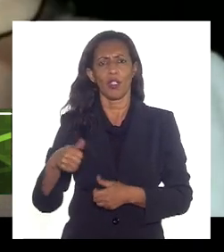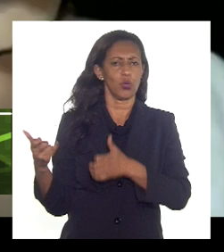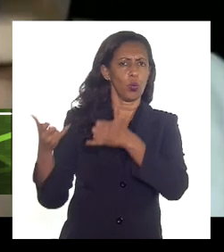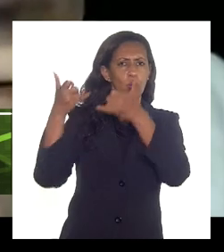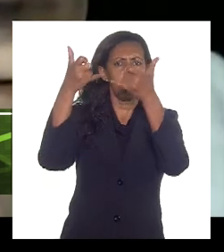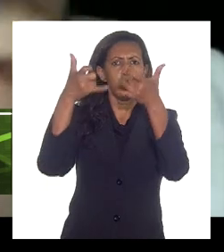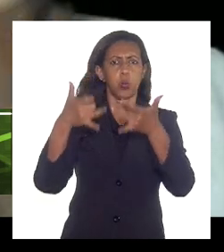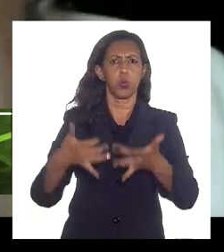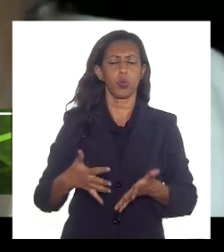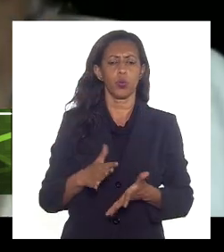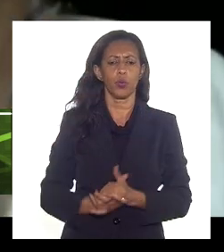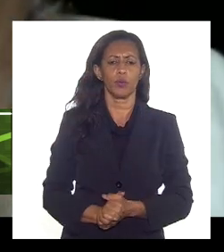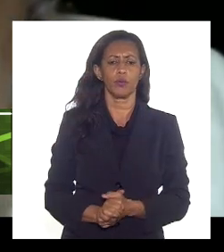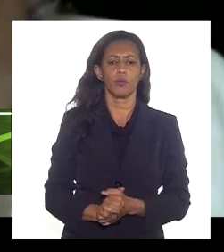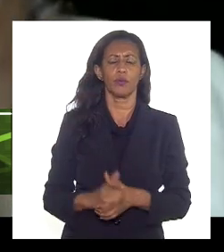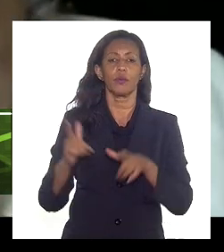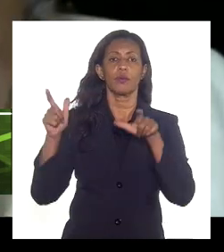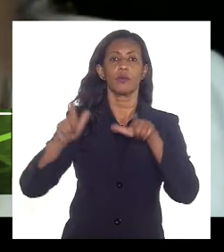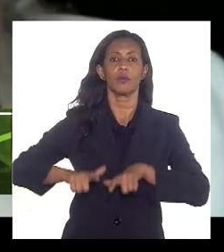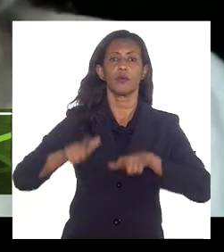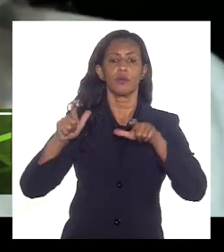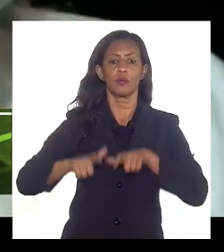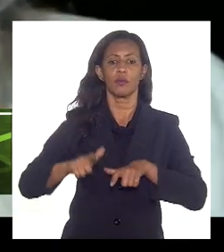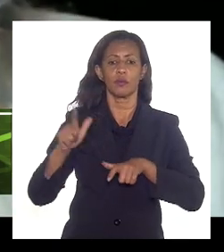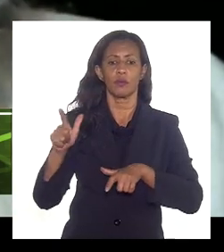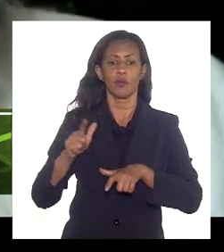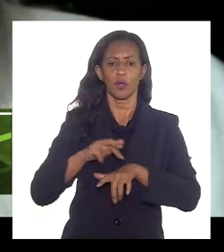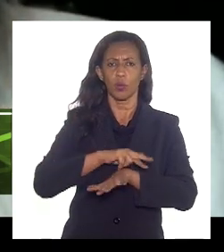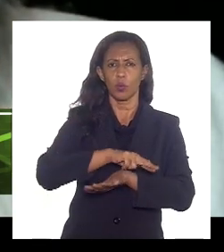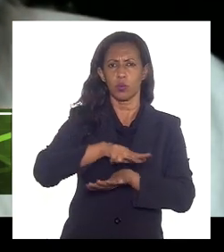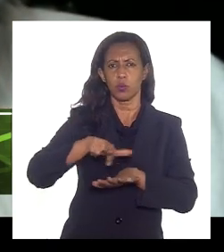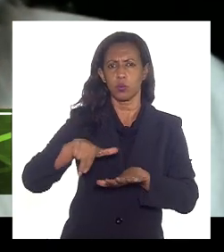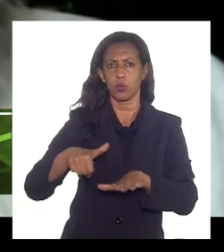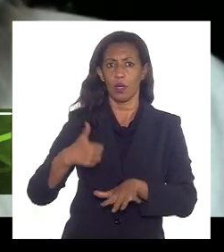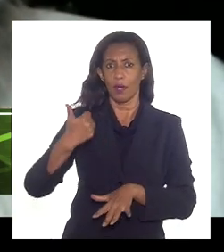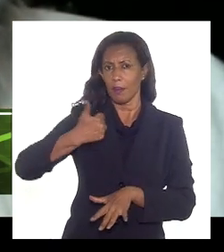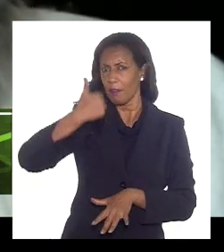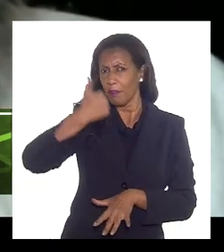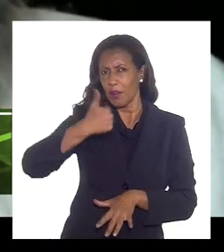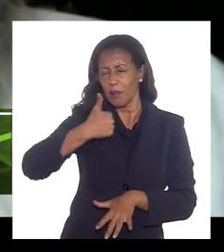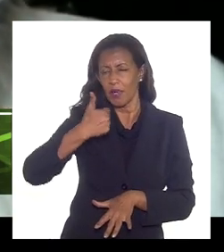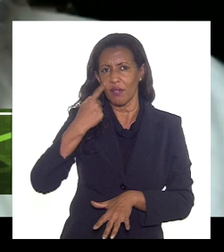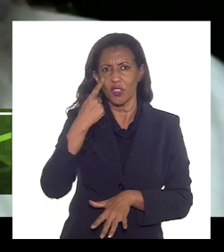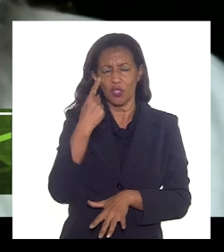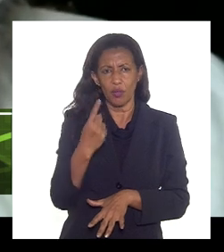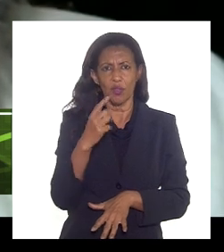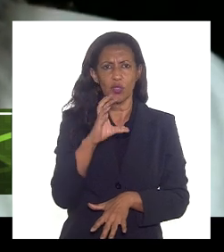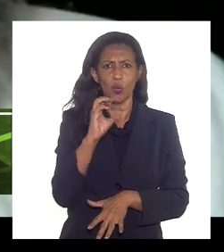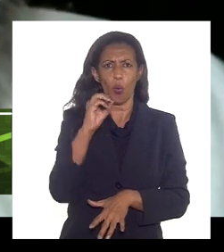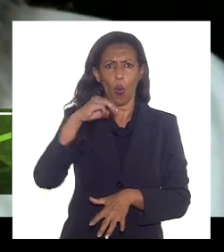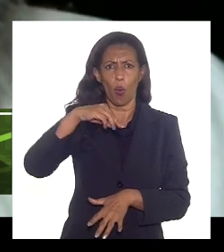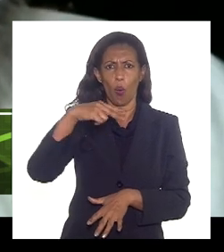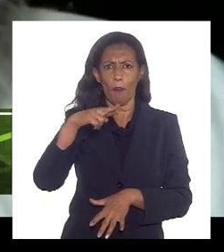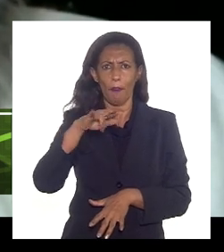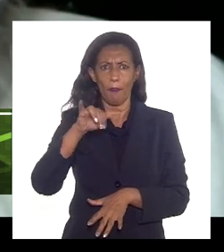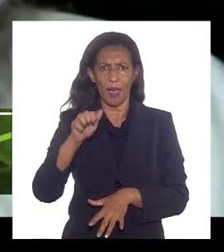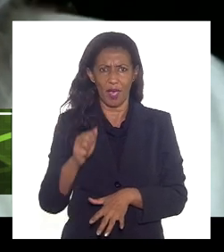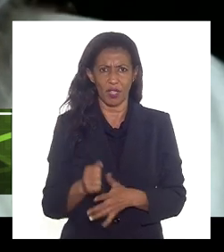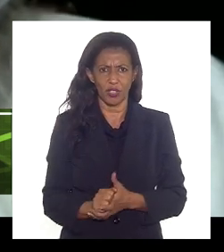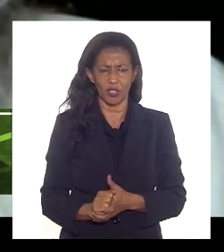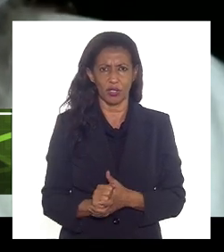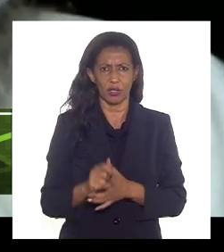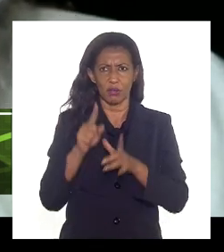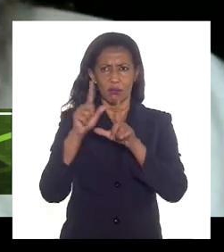esclarecimentos sobre a localização e quaisquer outros detalhes que é a primeira vez que eu vejo um Comperge um centro desse calibre